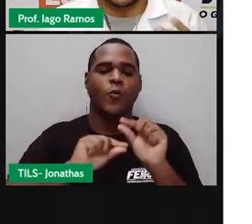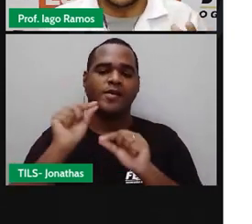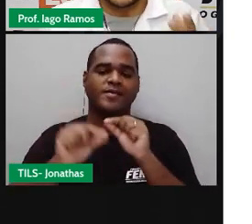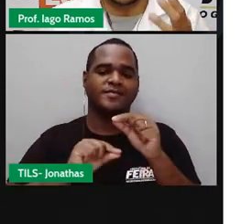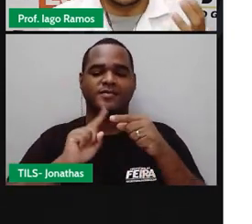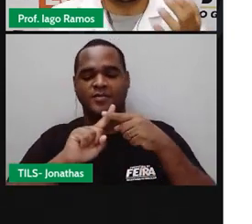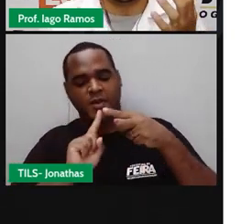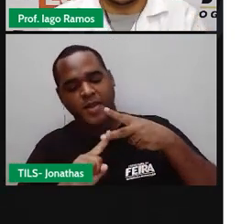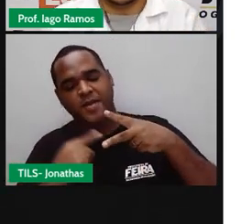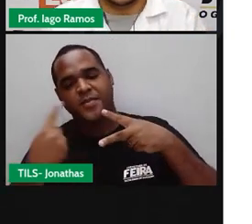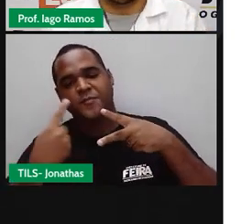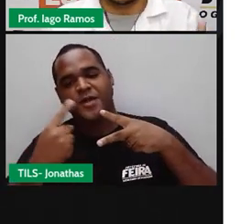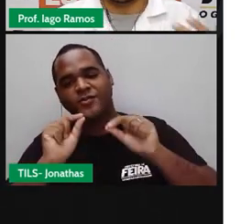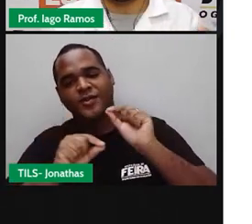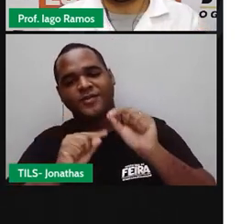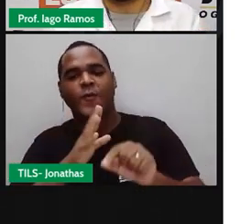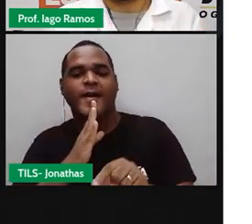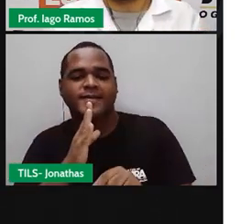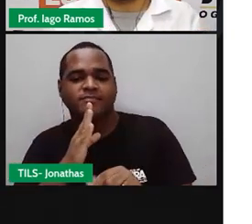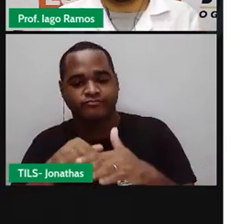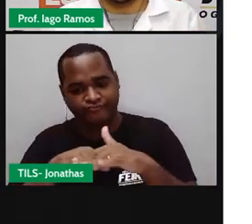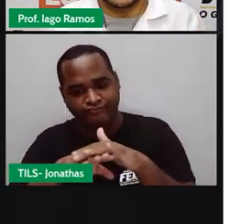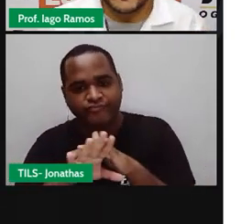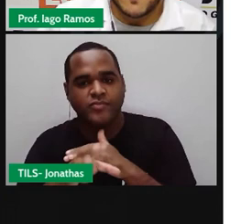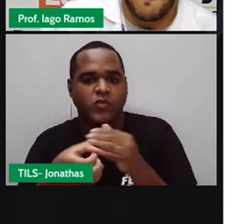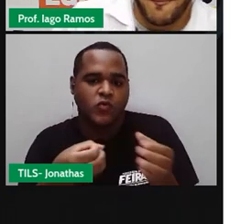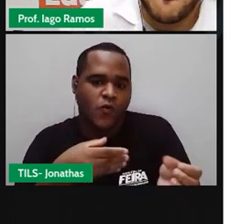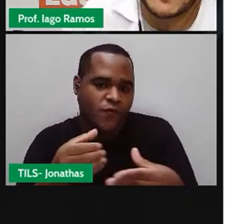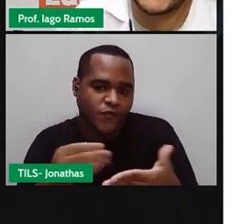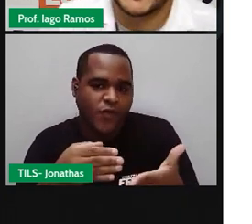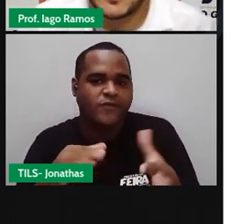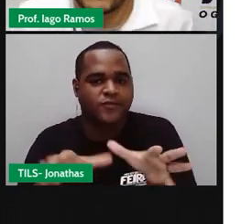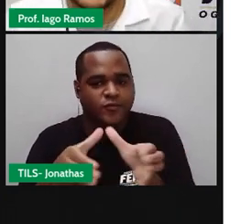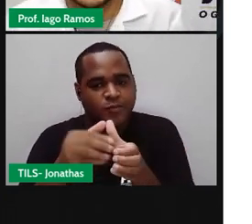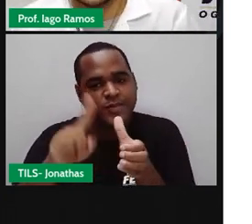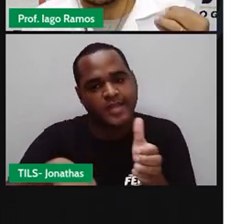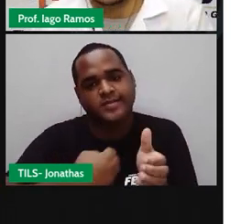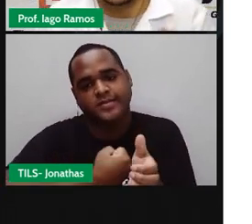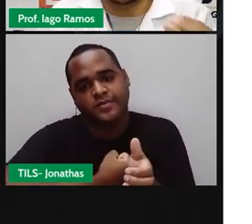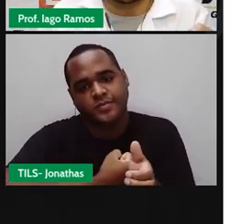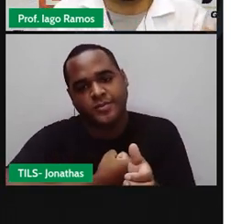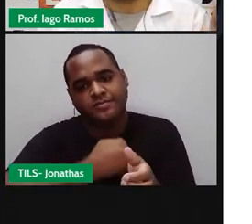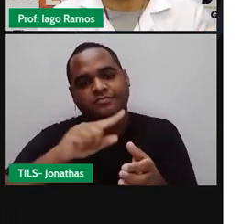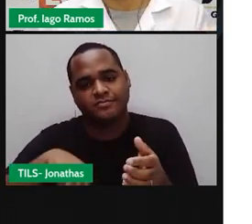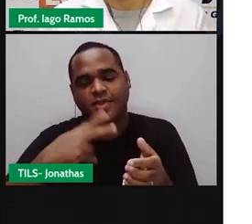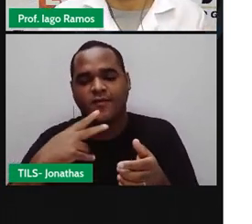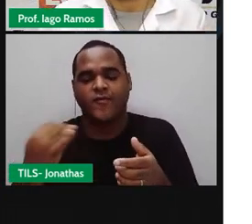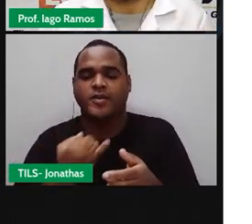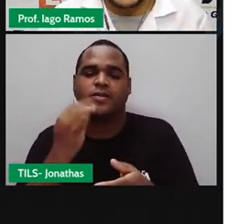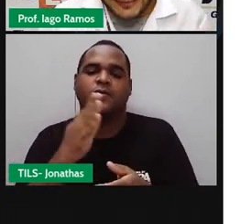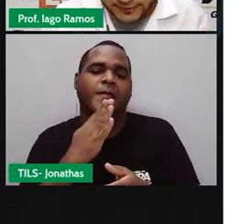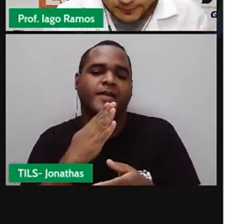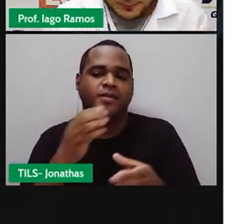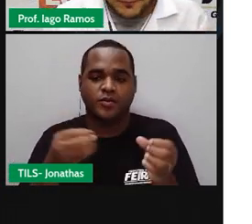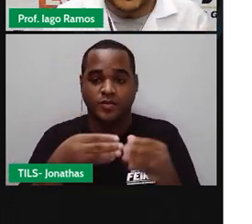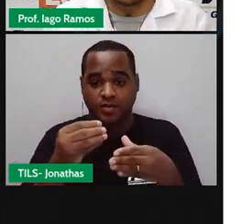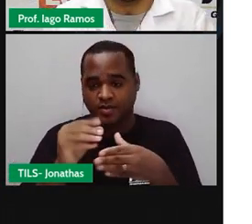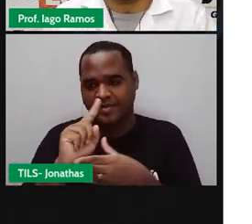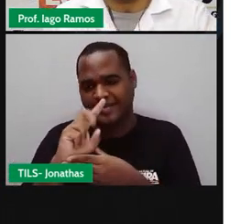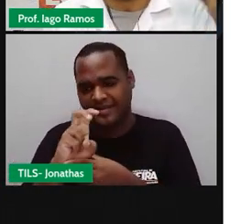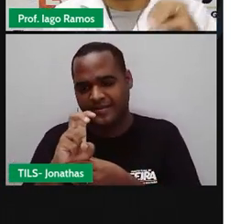Primeiro, continuar conhecendo esse novo conjunto de números, que a gente já começou a conhecer na aula de número 15,